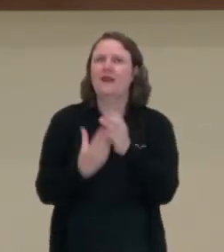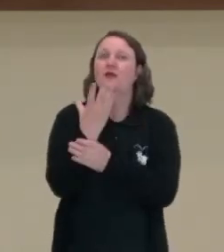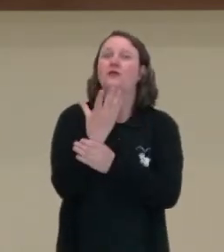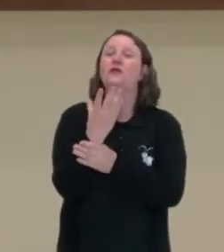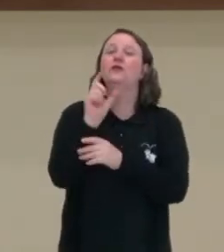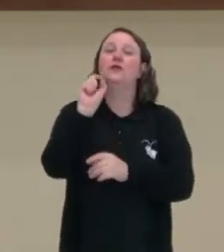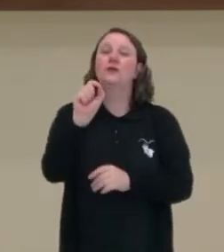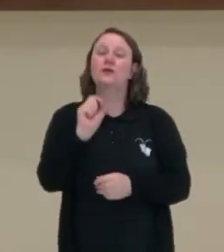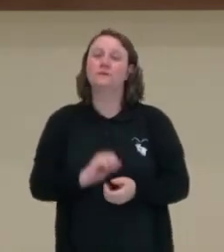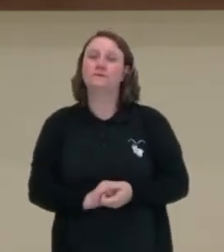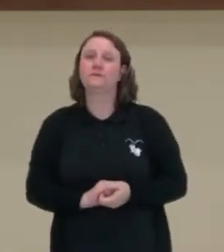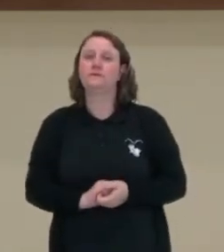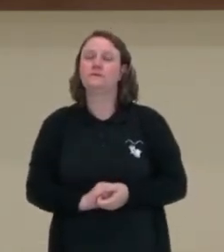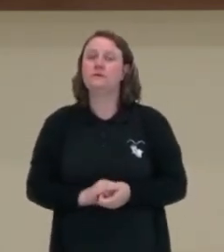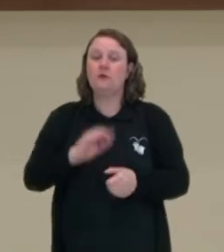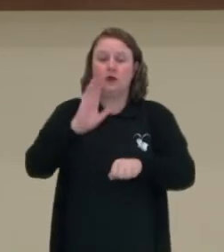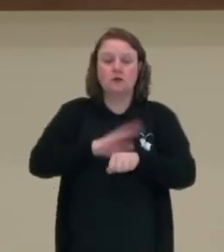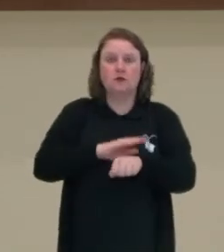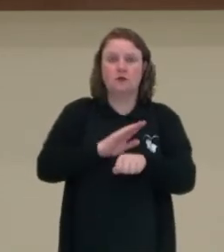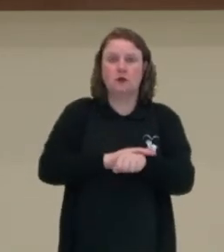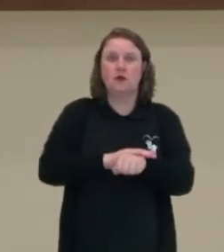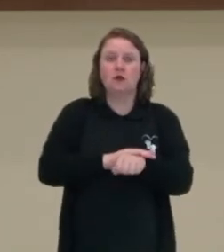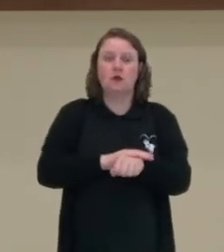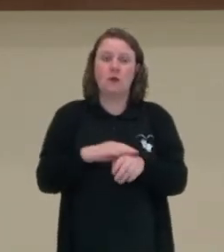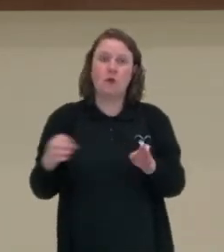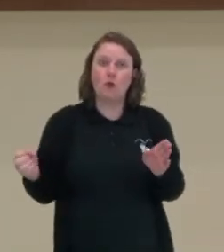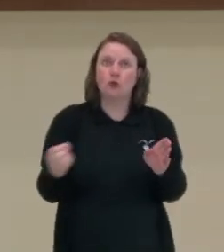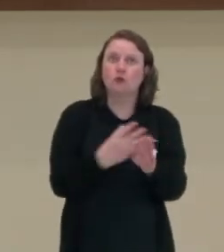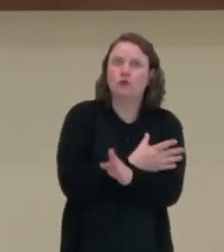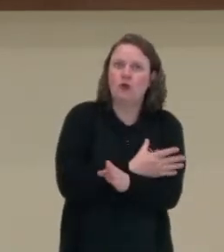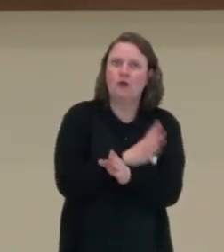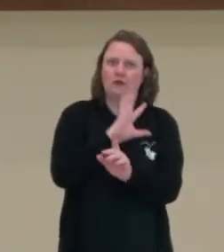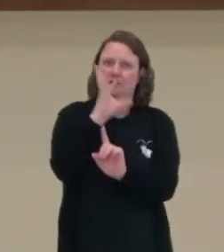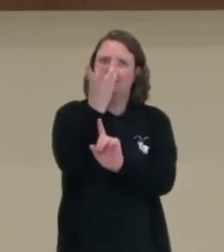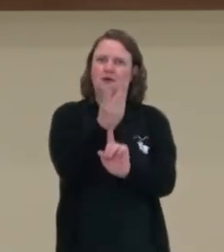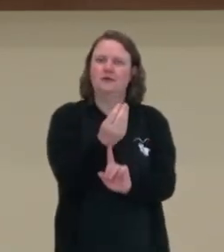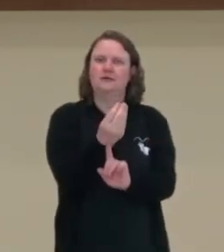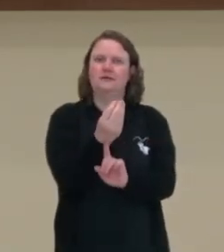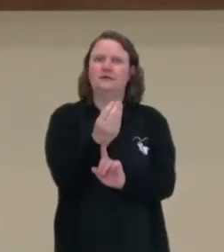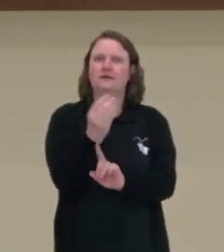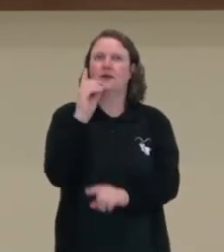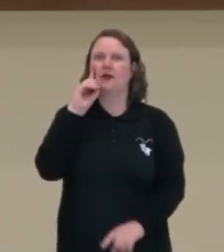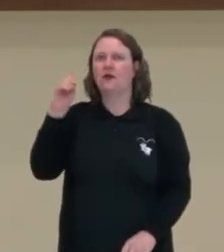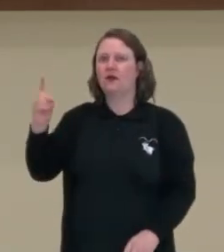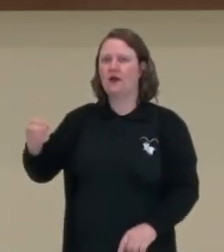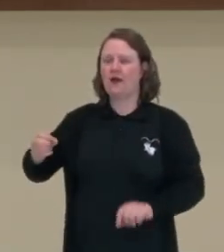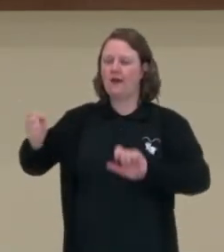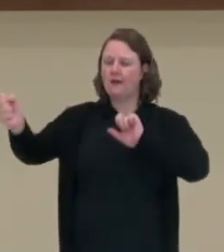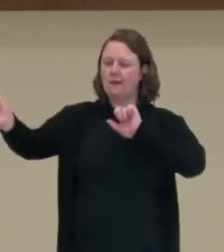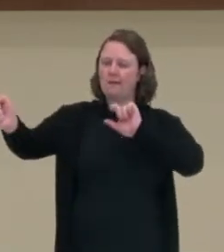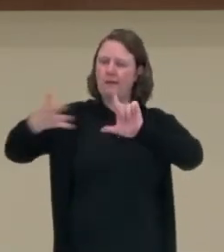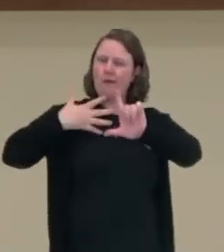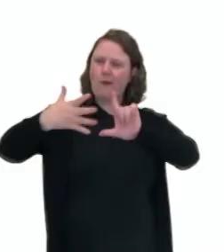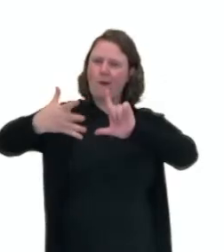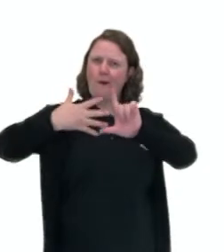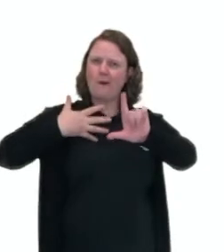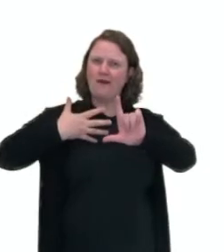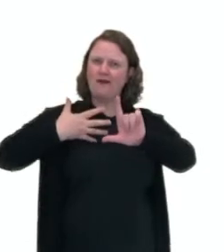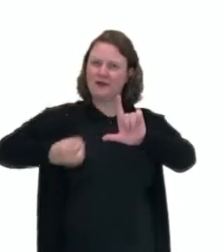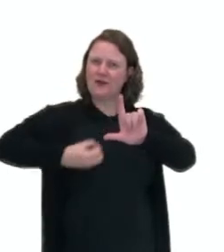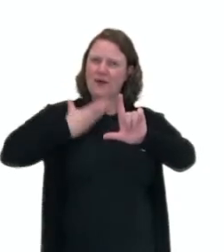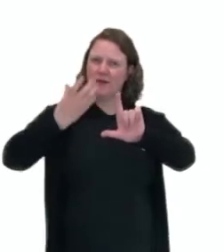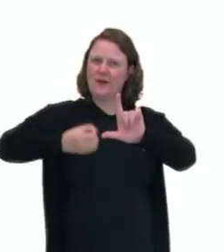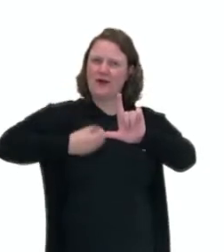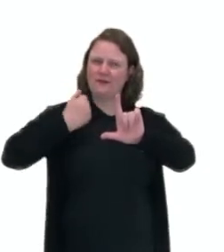desta ressignificação da arte, vai ser o impressionismo. Eu trouxe para vocês aqui, olha só, uma